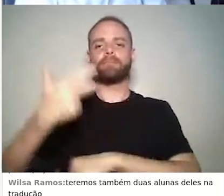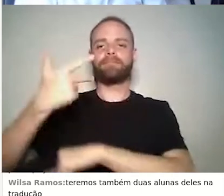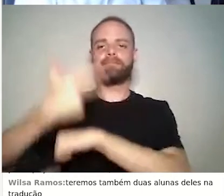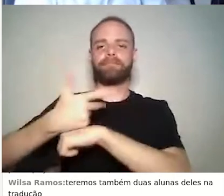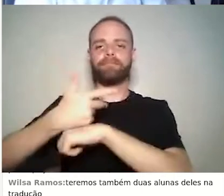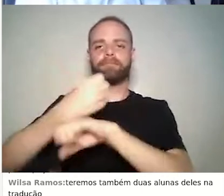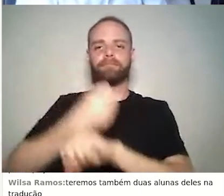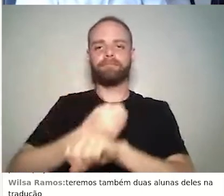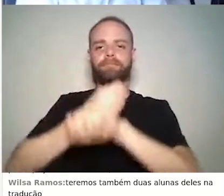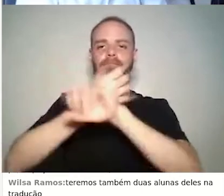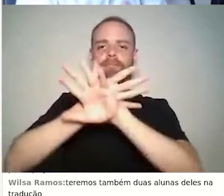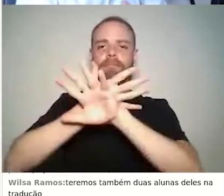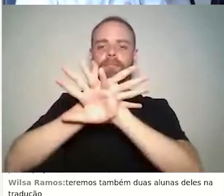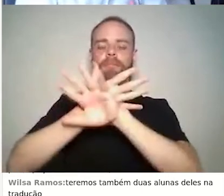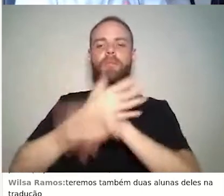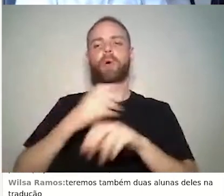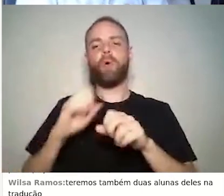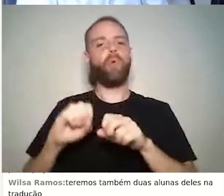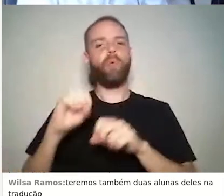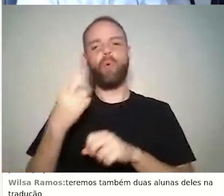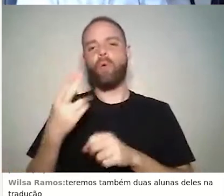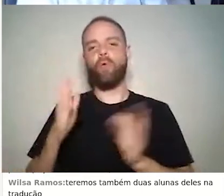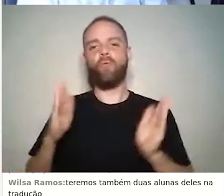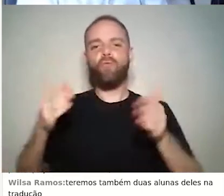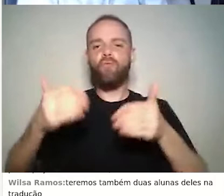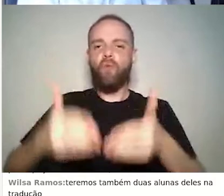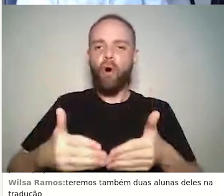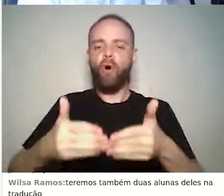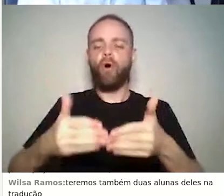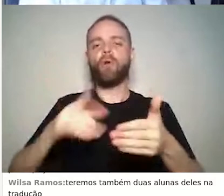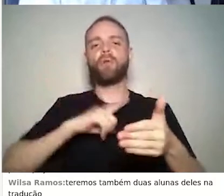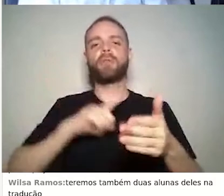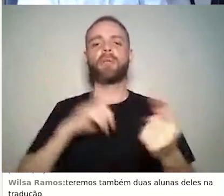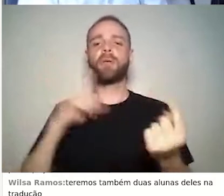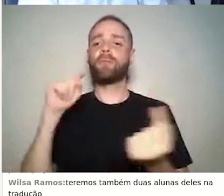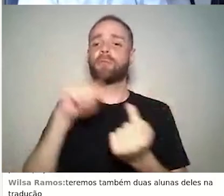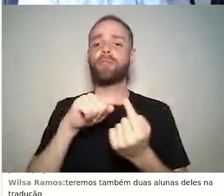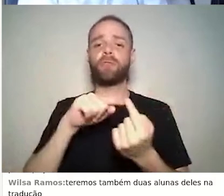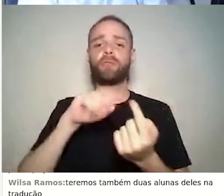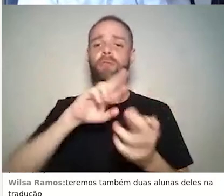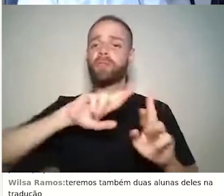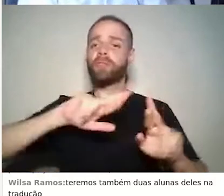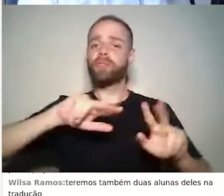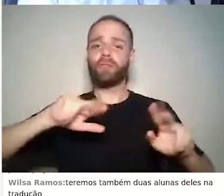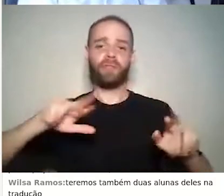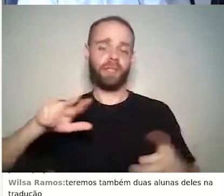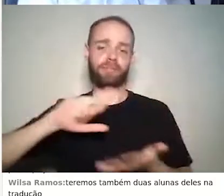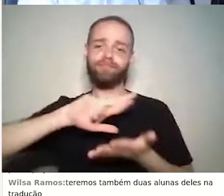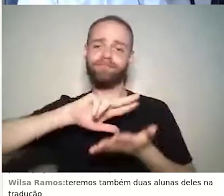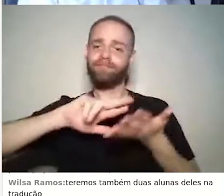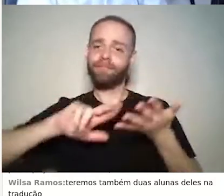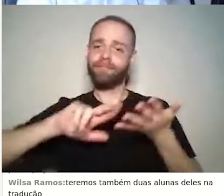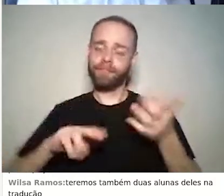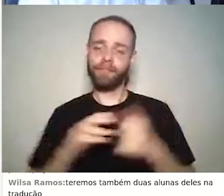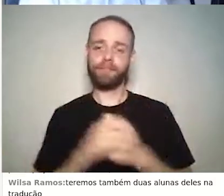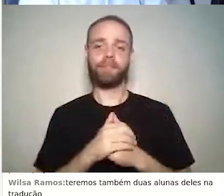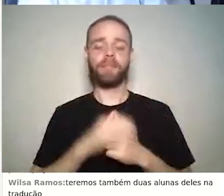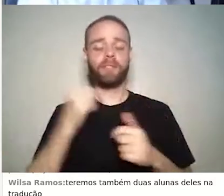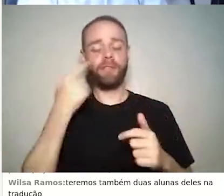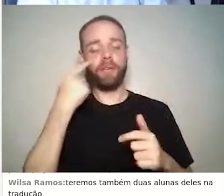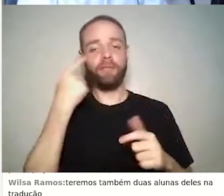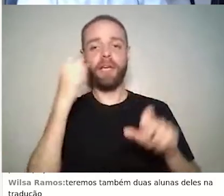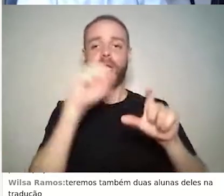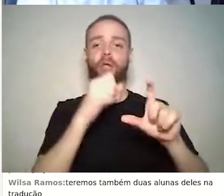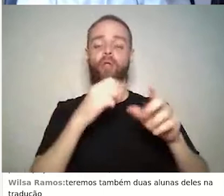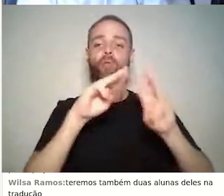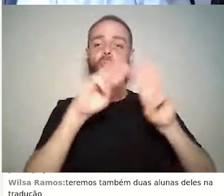chats, fóruns, eles têm uma perspectiva um pouco diferente e a ideia vai ser analisar os dados que o próprio mudo oferece para permitir